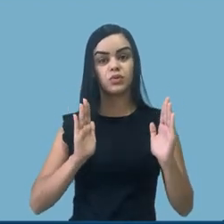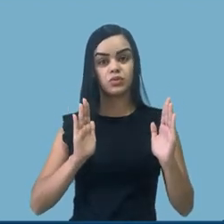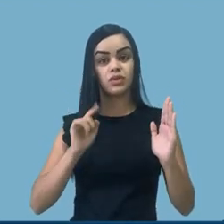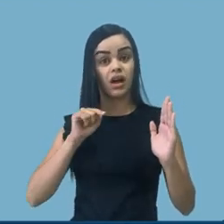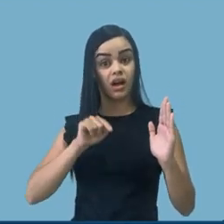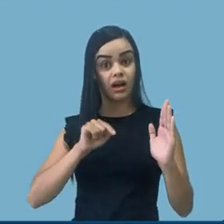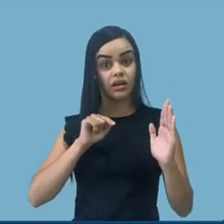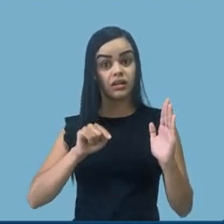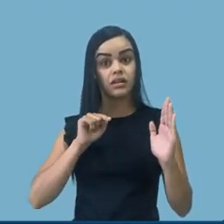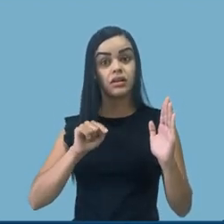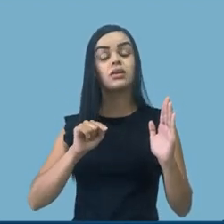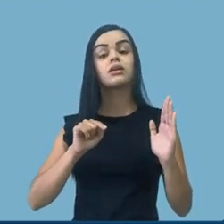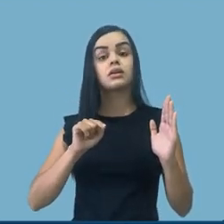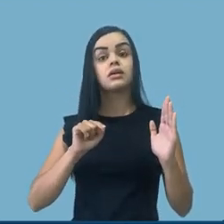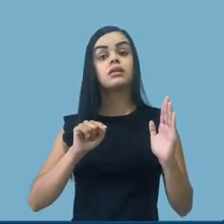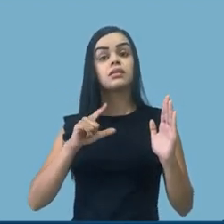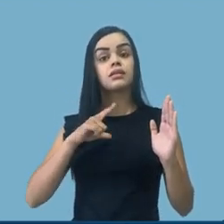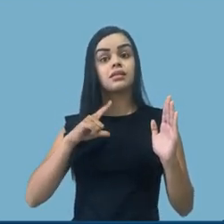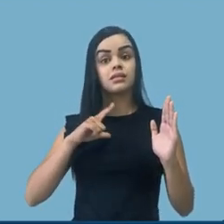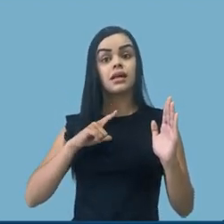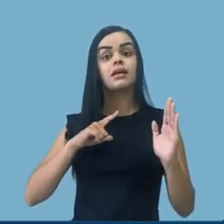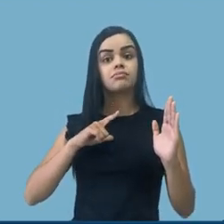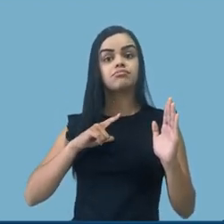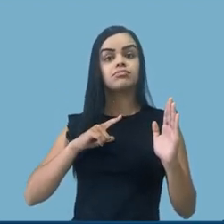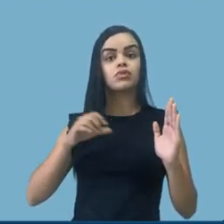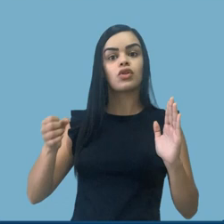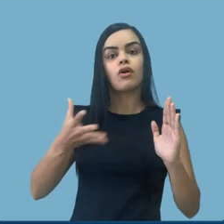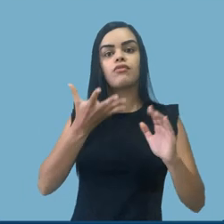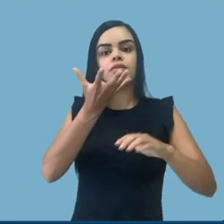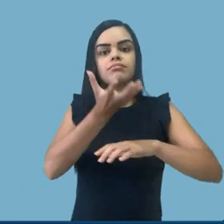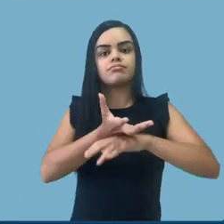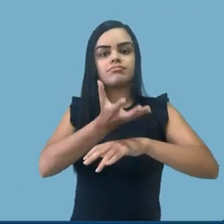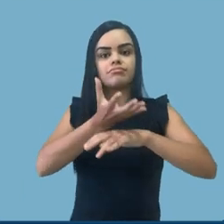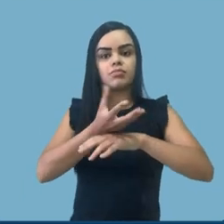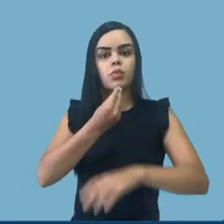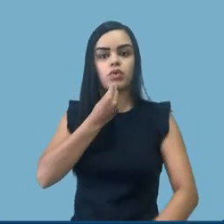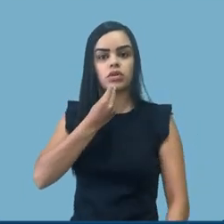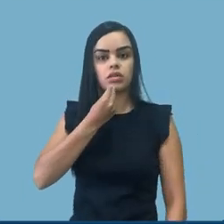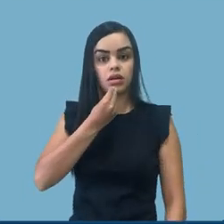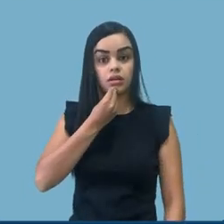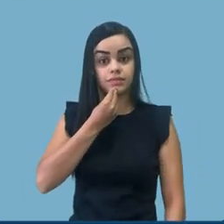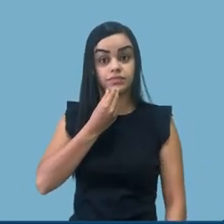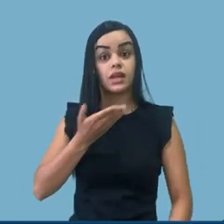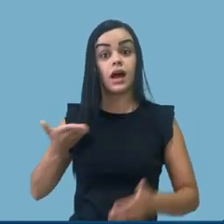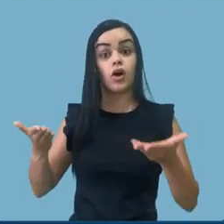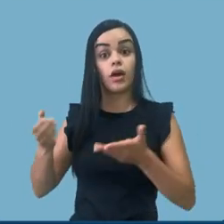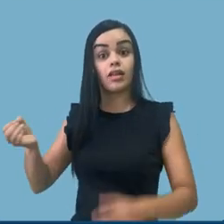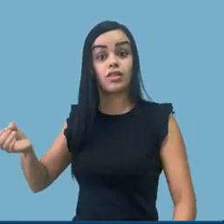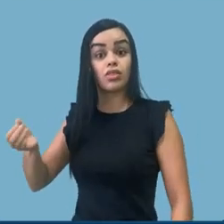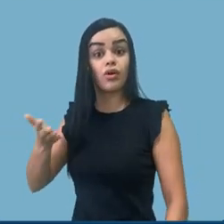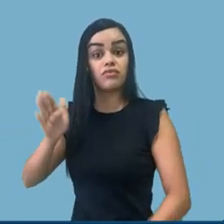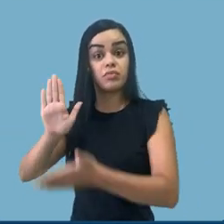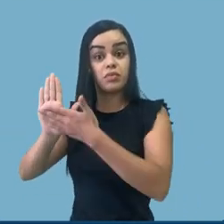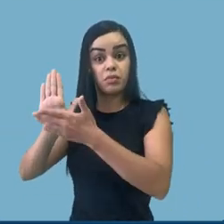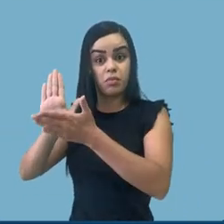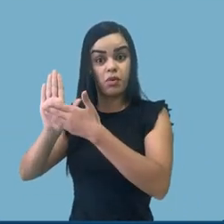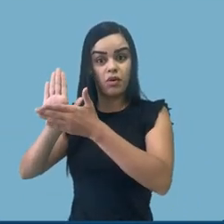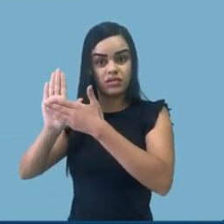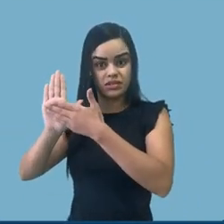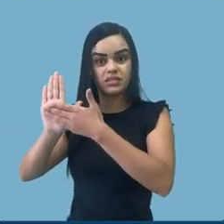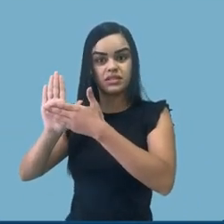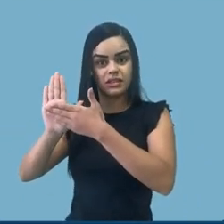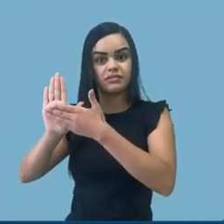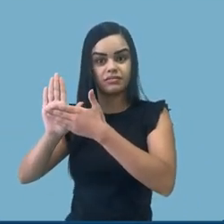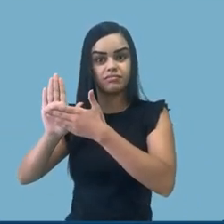período letivo, associamos a garantia das matrículas. Na proposta alternativa, a primeira diferença é que esse horizonte